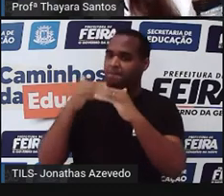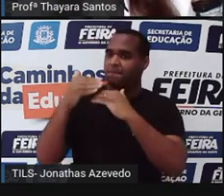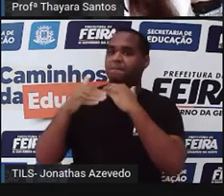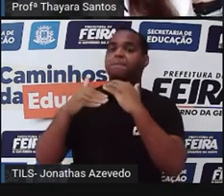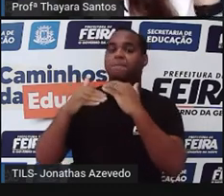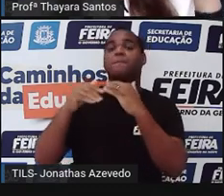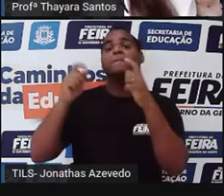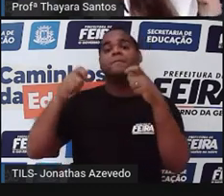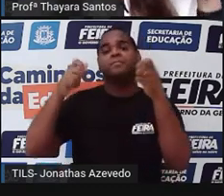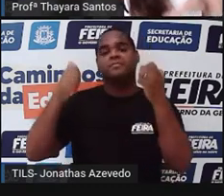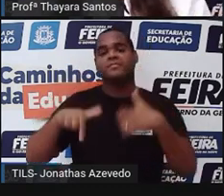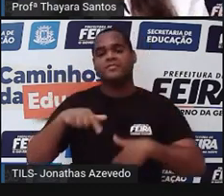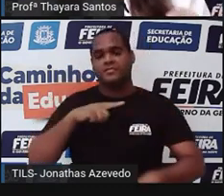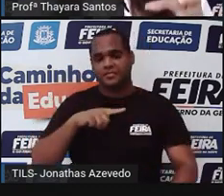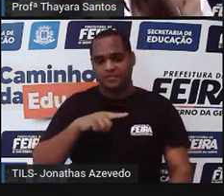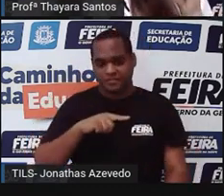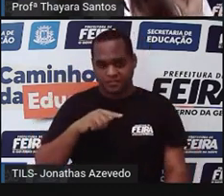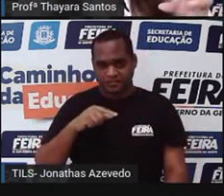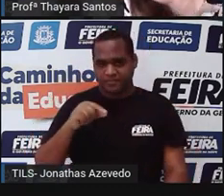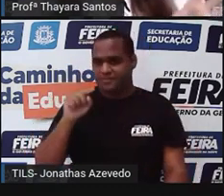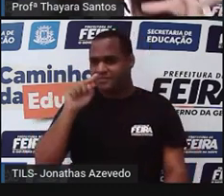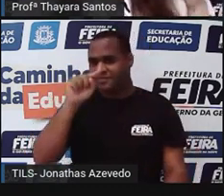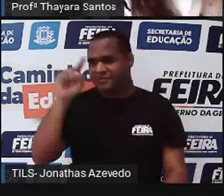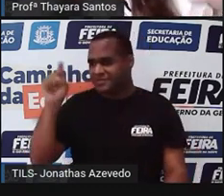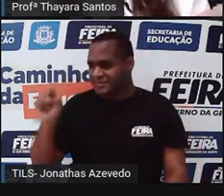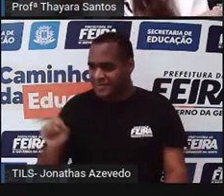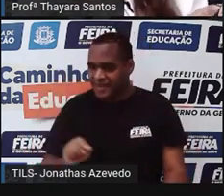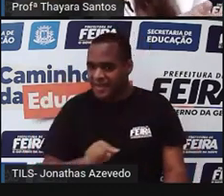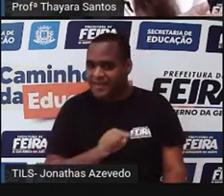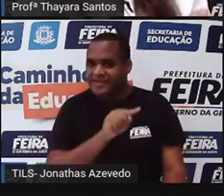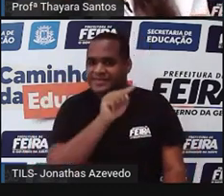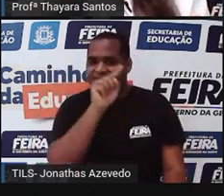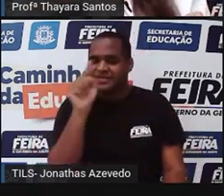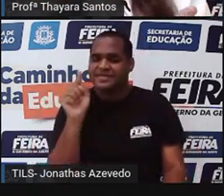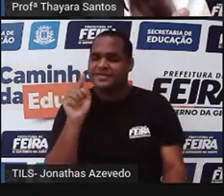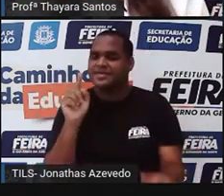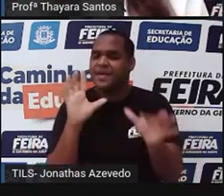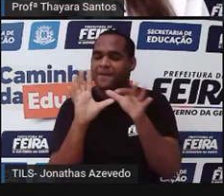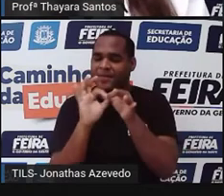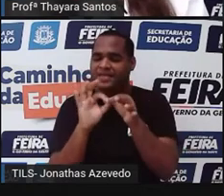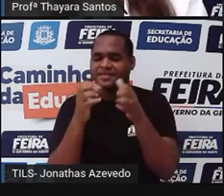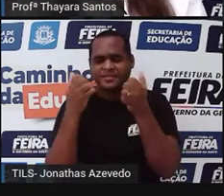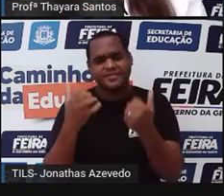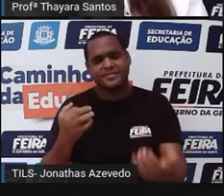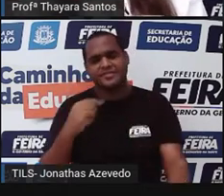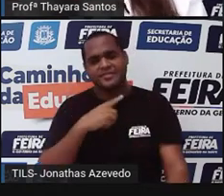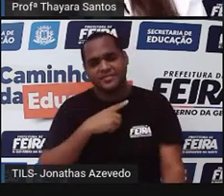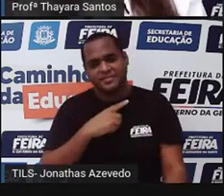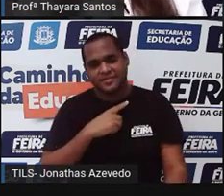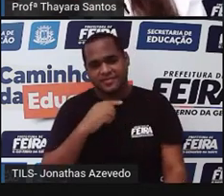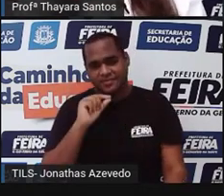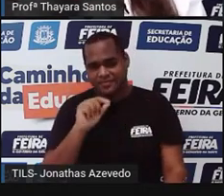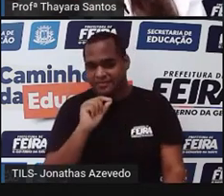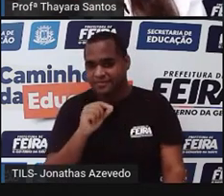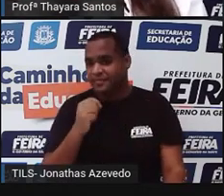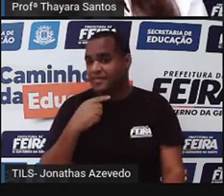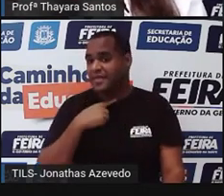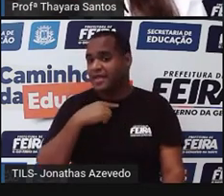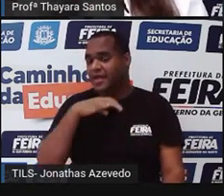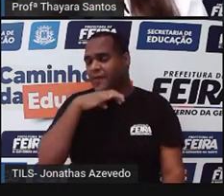passa pela fase de larva, primeiro vem o ovo, depois a larva, a pulpa, e depois se tornar um animal adulto.